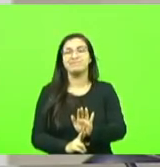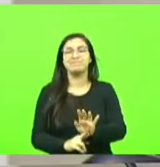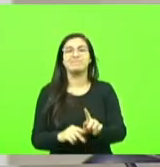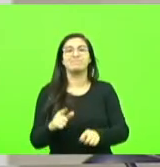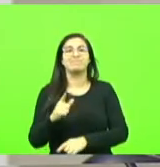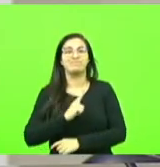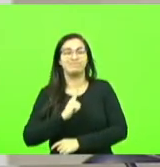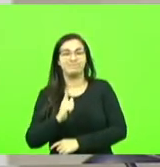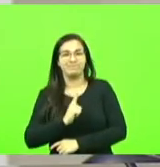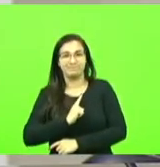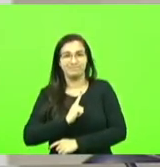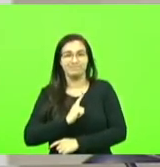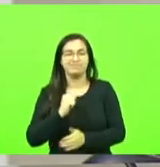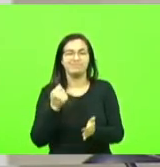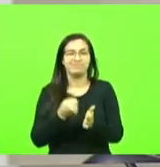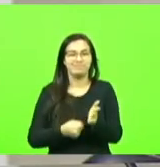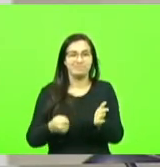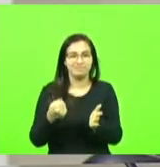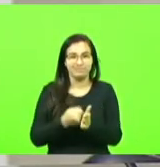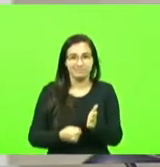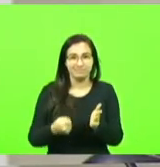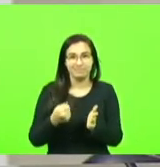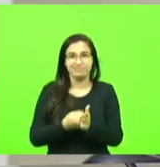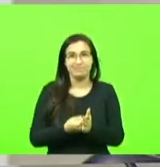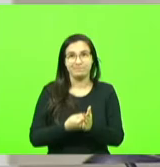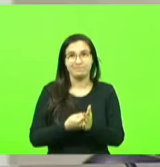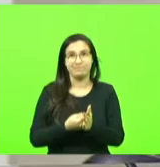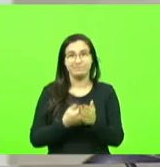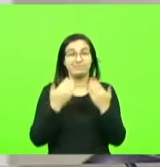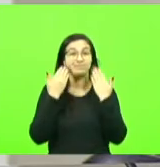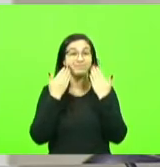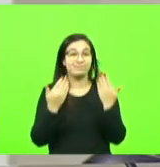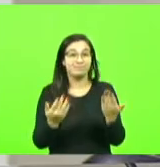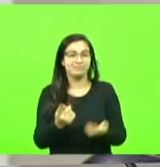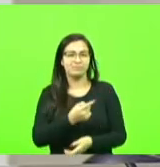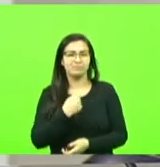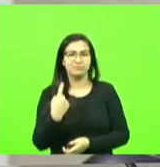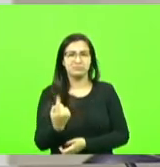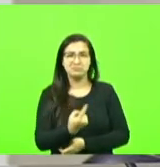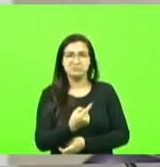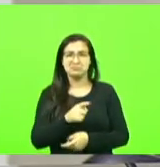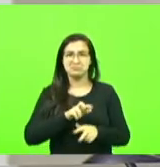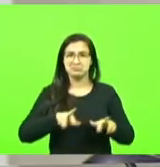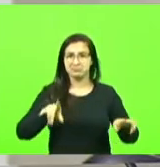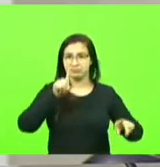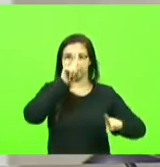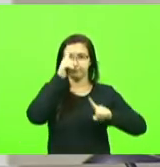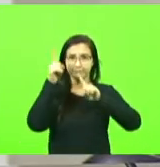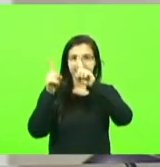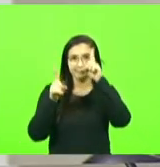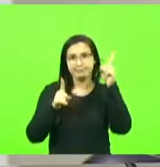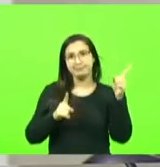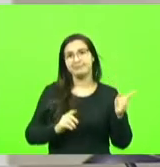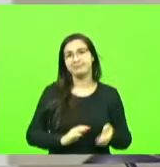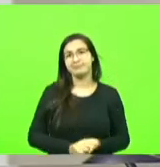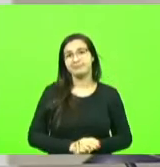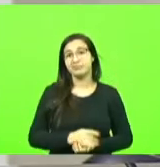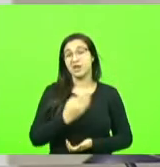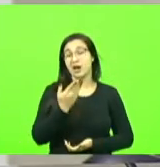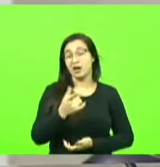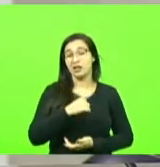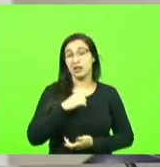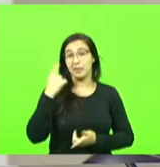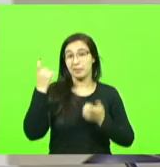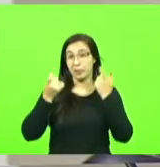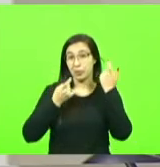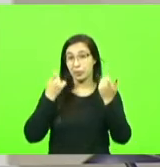lutar traz para nós esses ideais ele falou aí uma preocupação que a gente